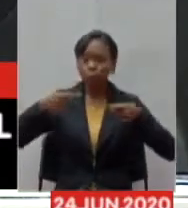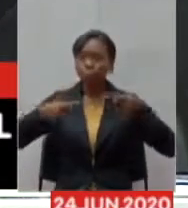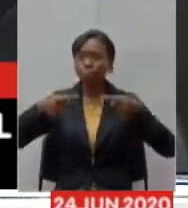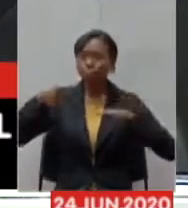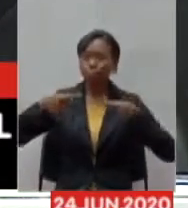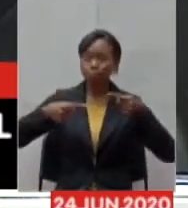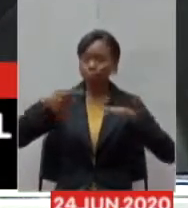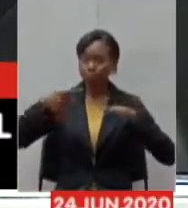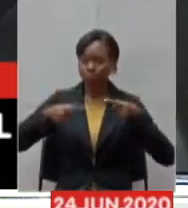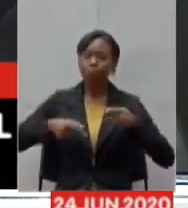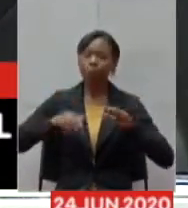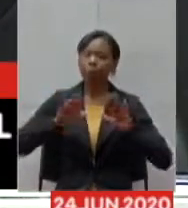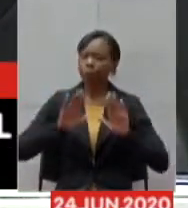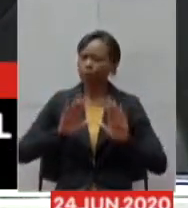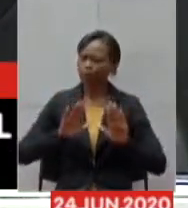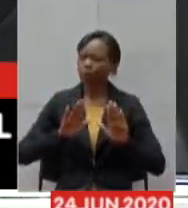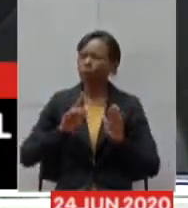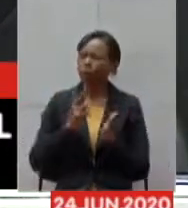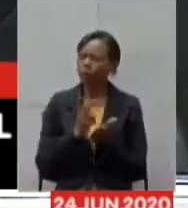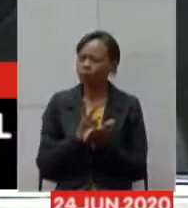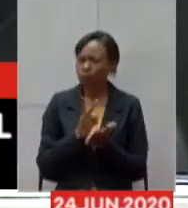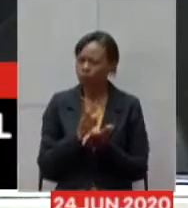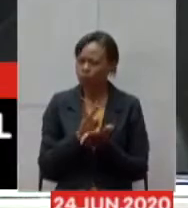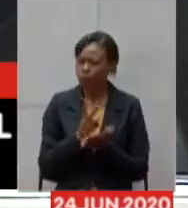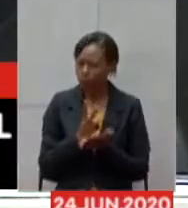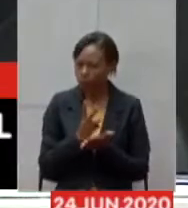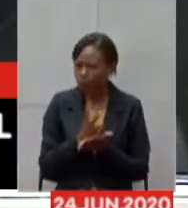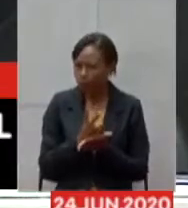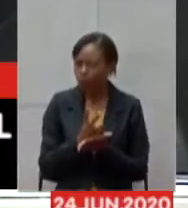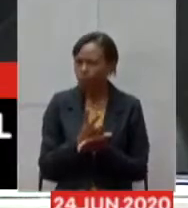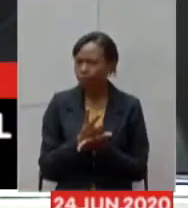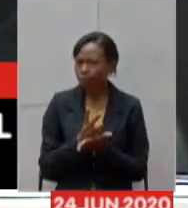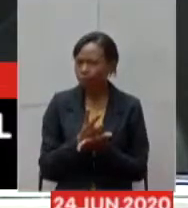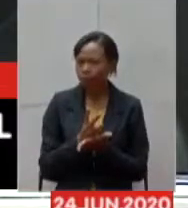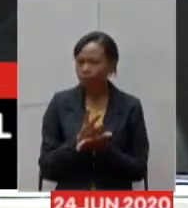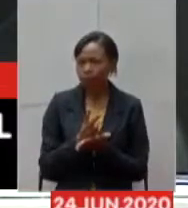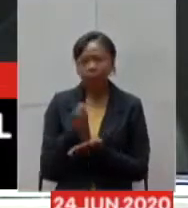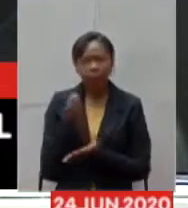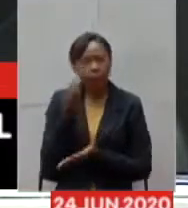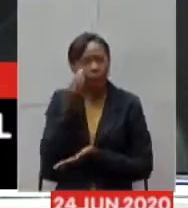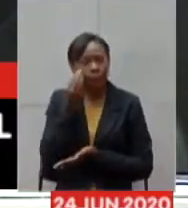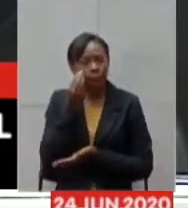sempre olhando a questão de tentar